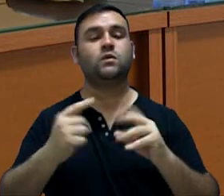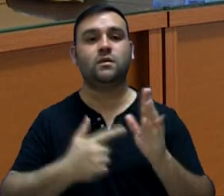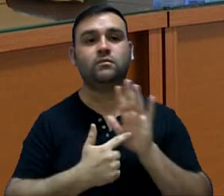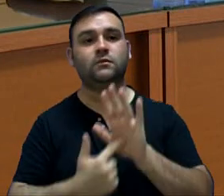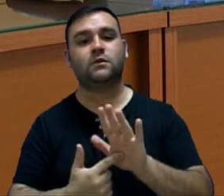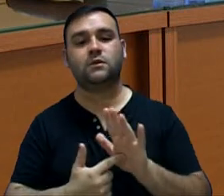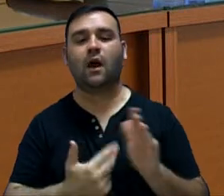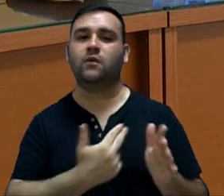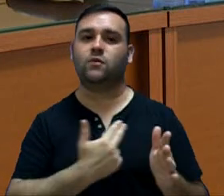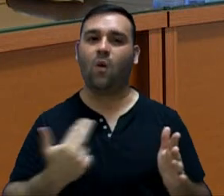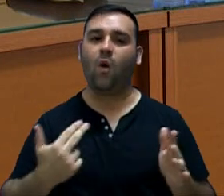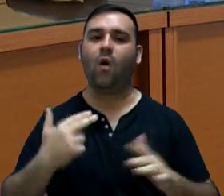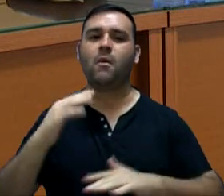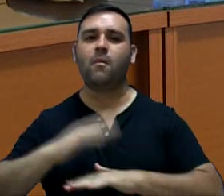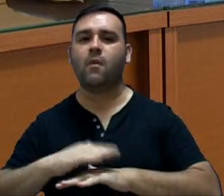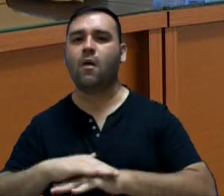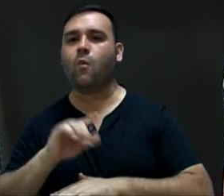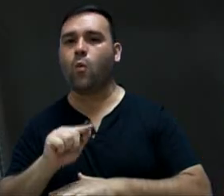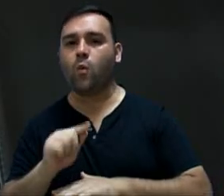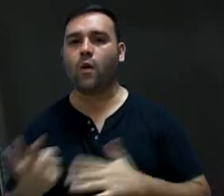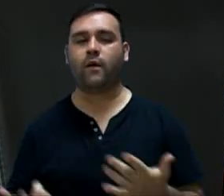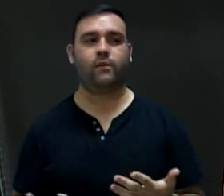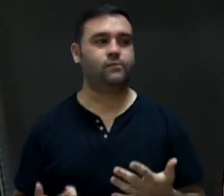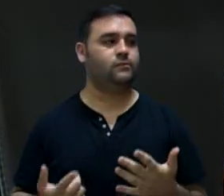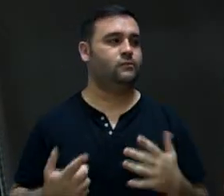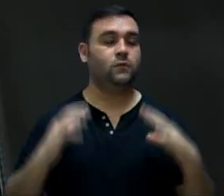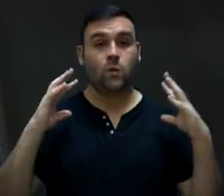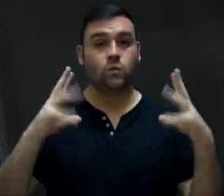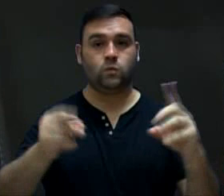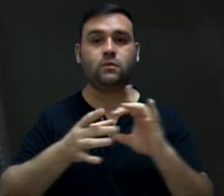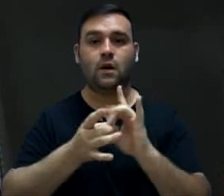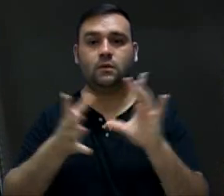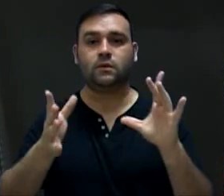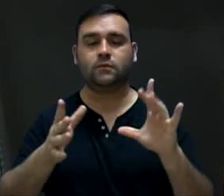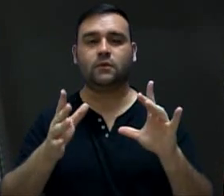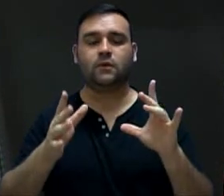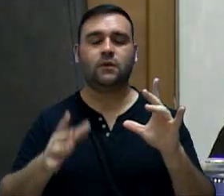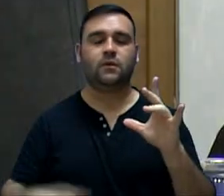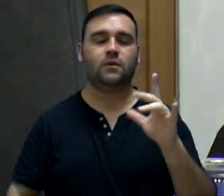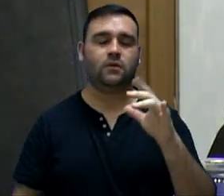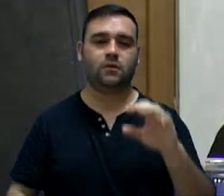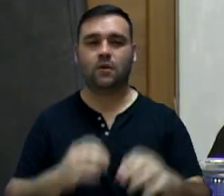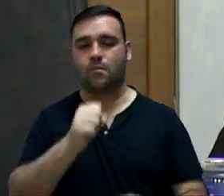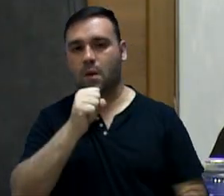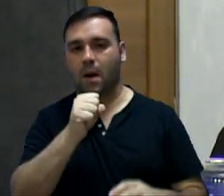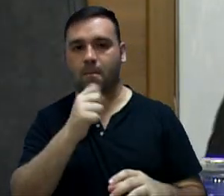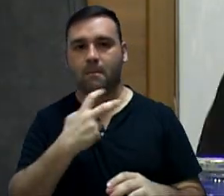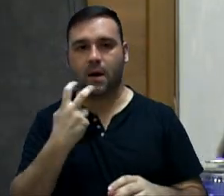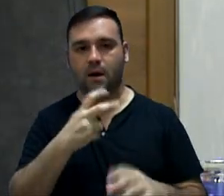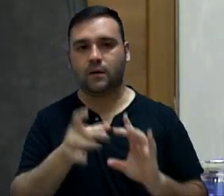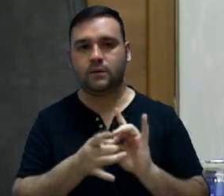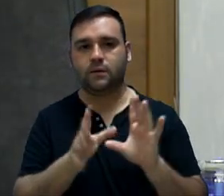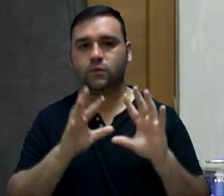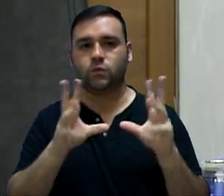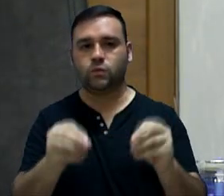apresentassem. Vou abrir de todos. Os microfones estão abertos.